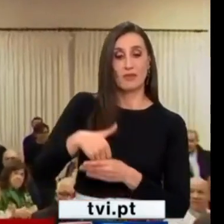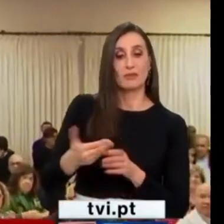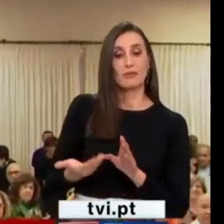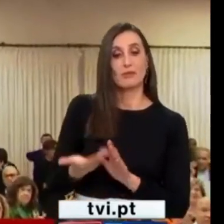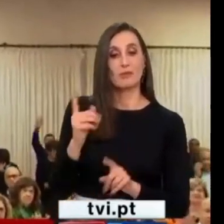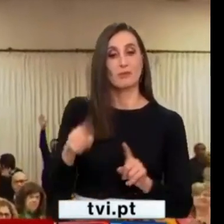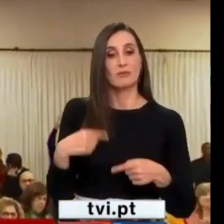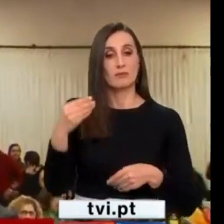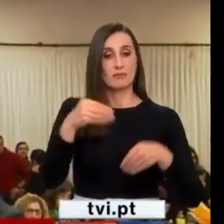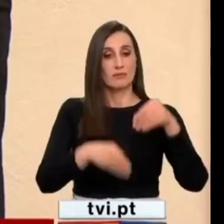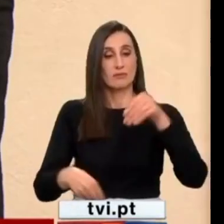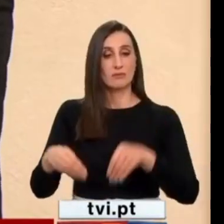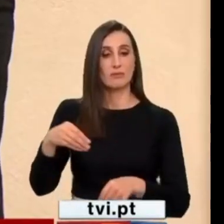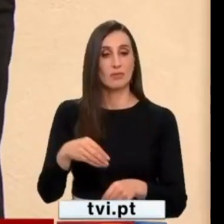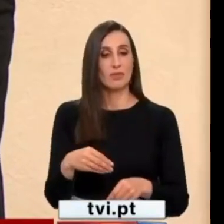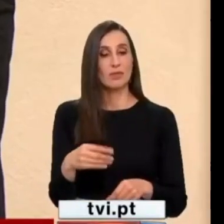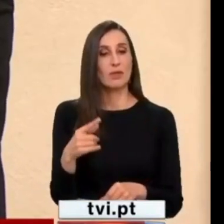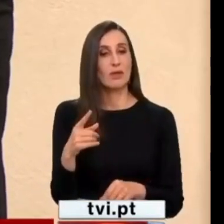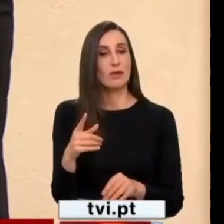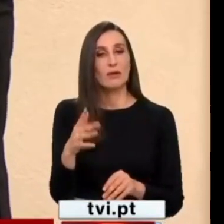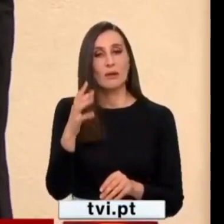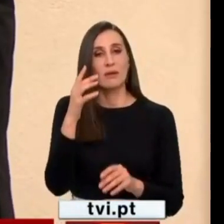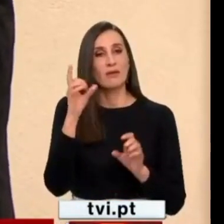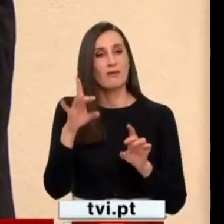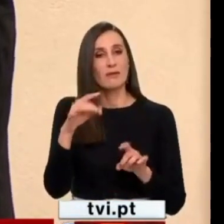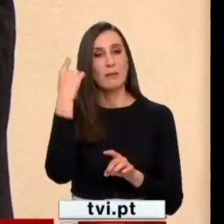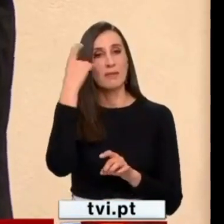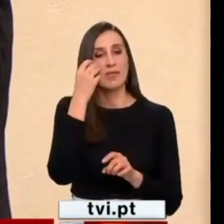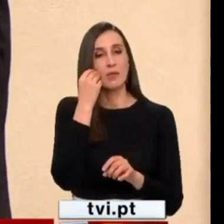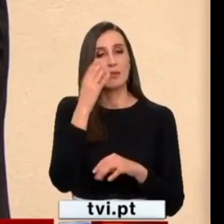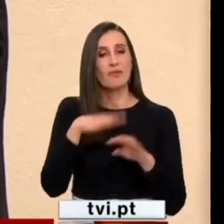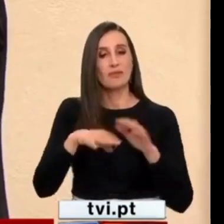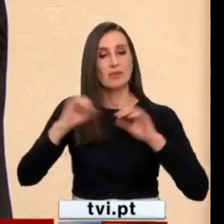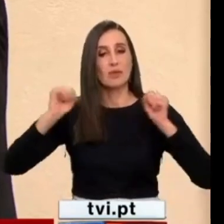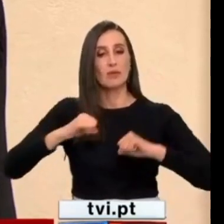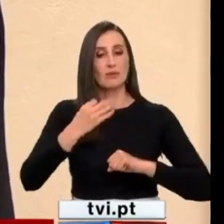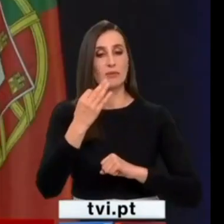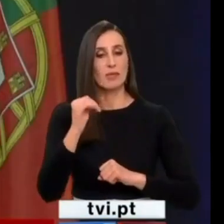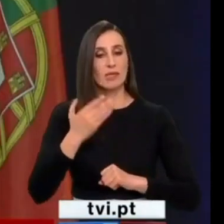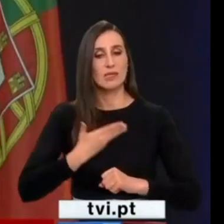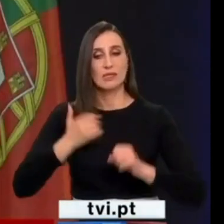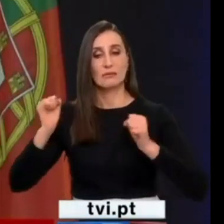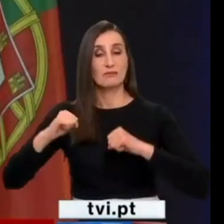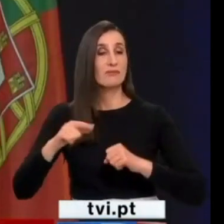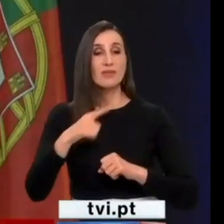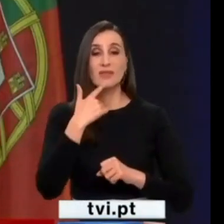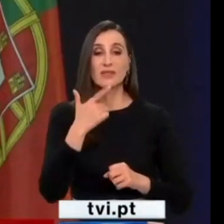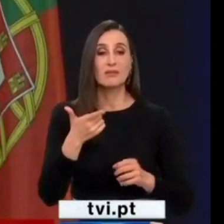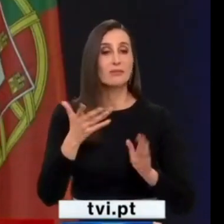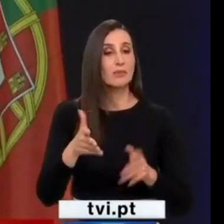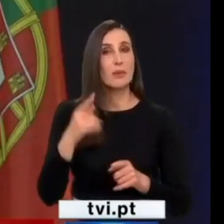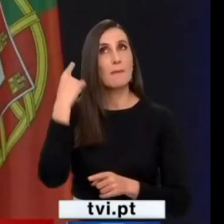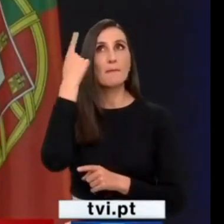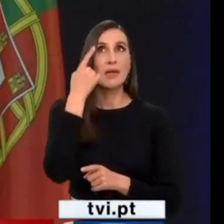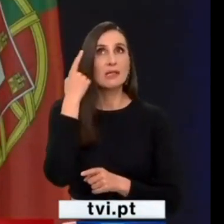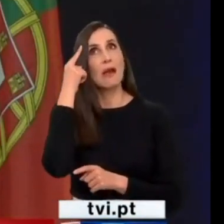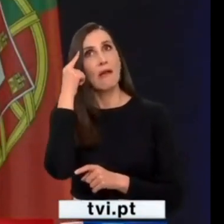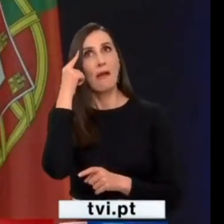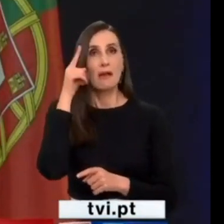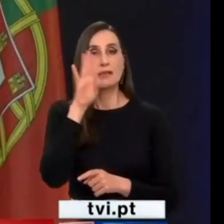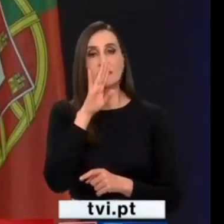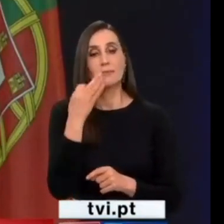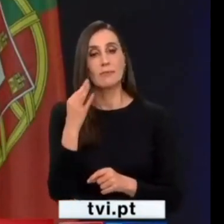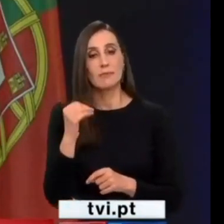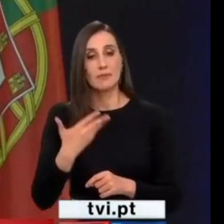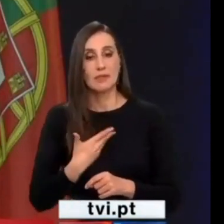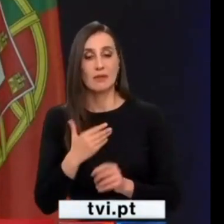próximas eleições. Deixem de pensar como é que vamos fazer o acordo com o PSD. Dizer aos portugueses que não têm que pensar se o